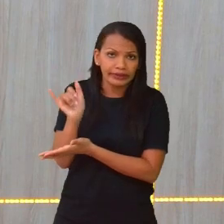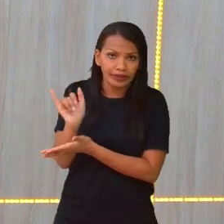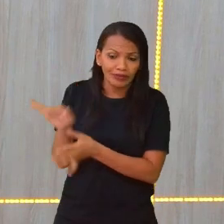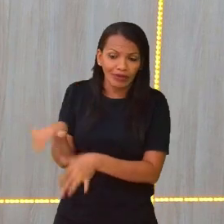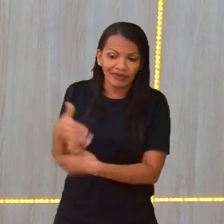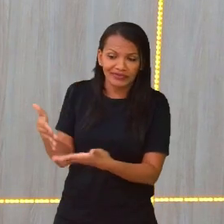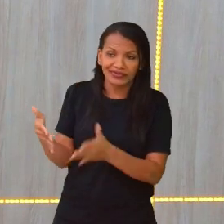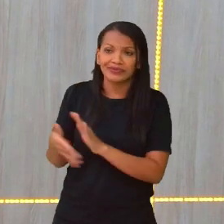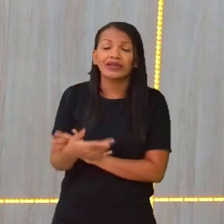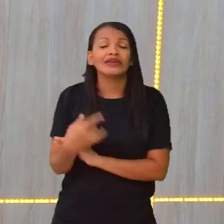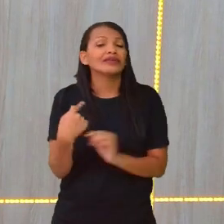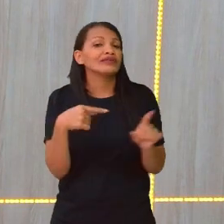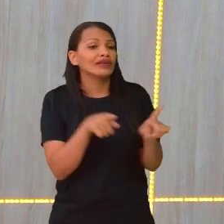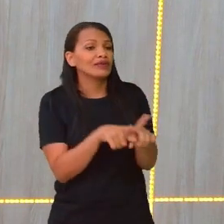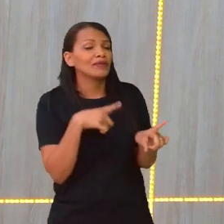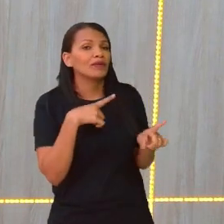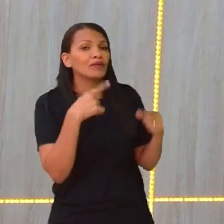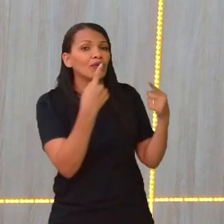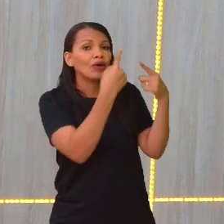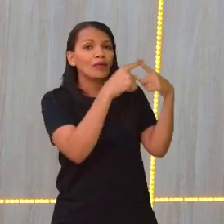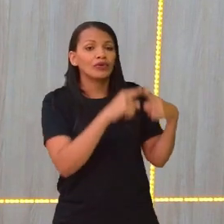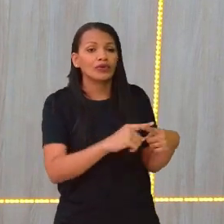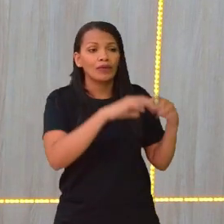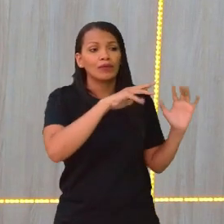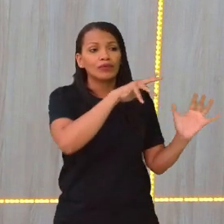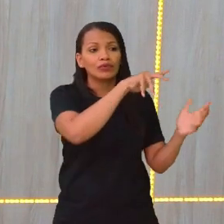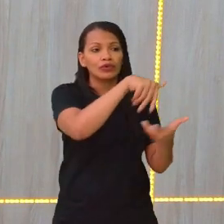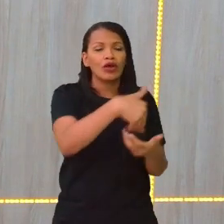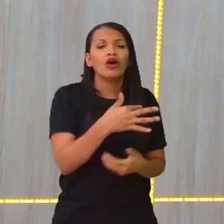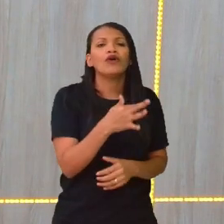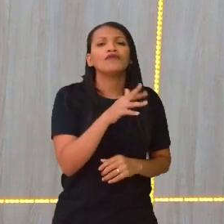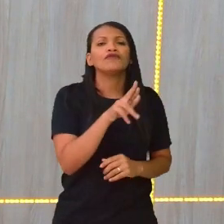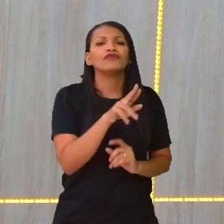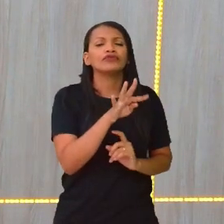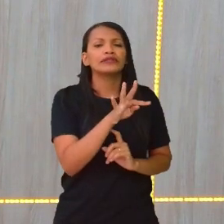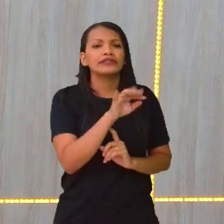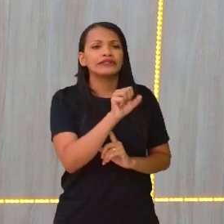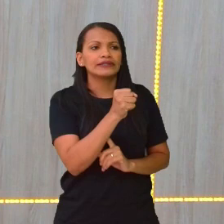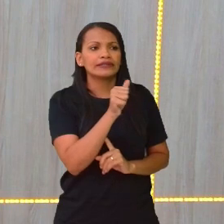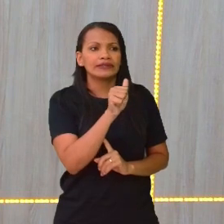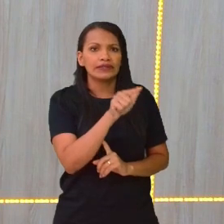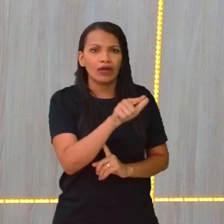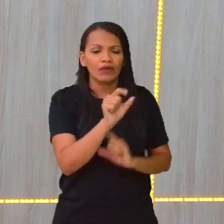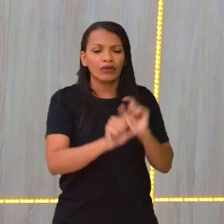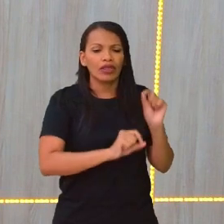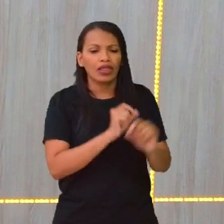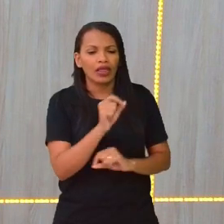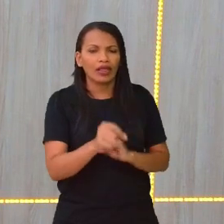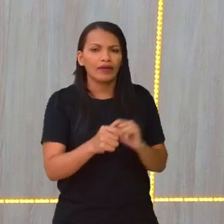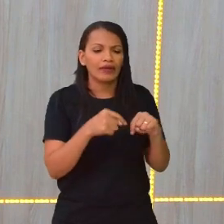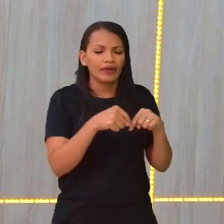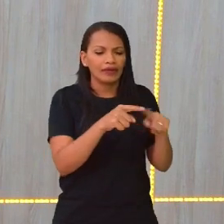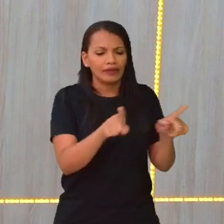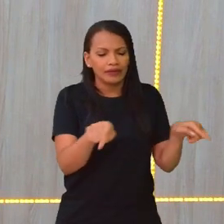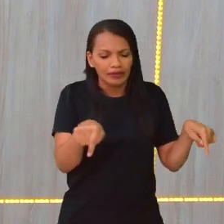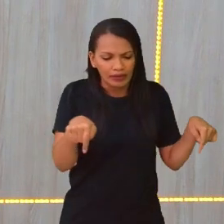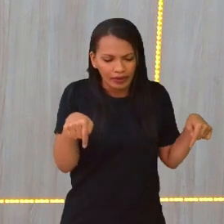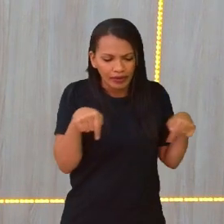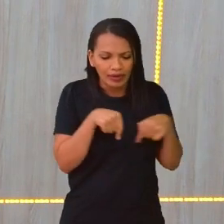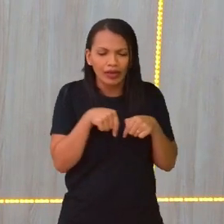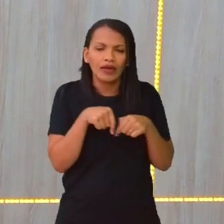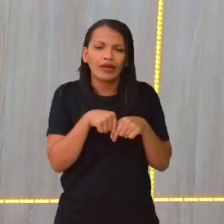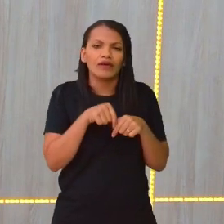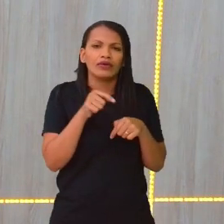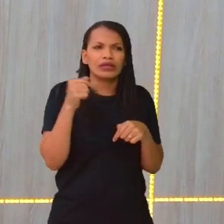evento. E a gente tem o Campeonato Mundial de Futsal, que é aquele futebol ali de quadra, né? Que é um